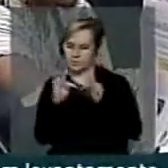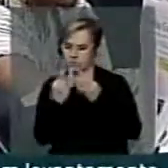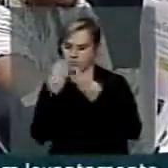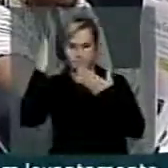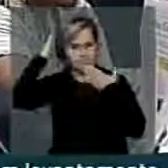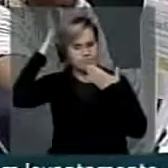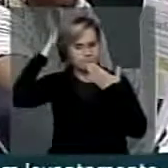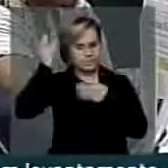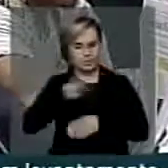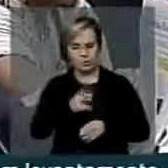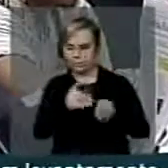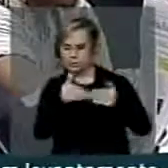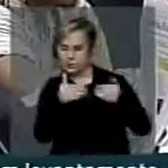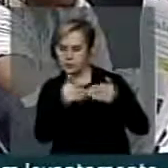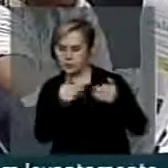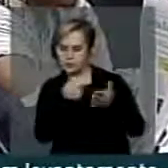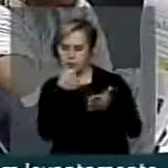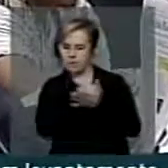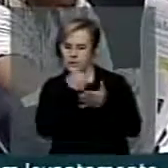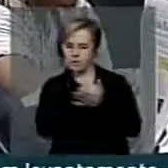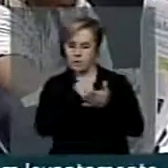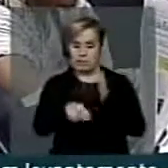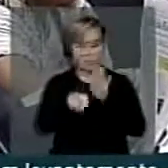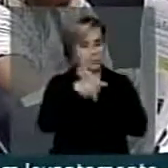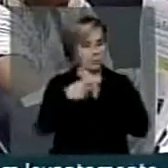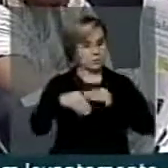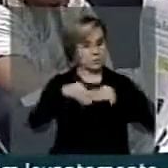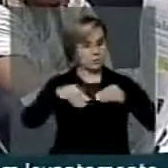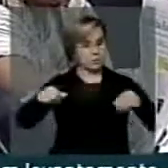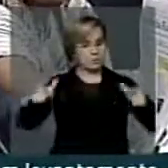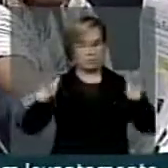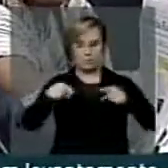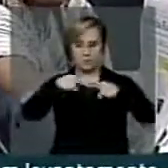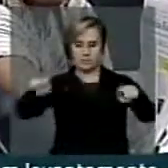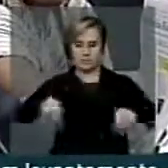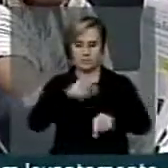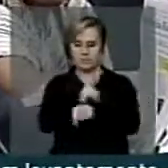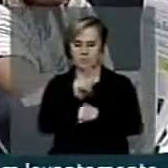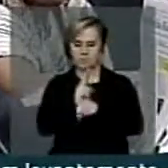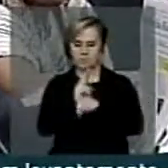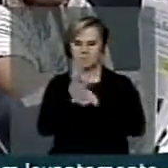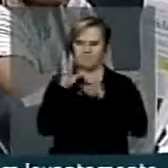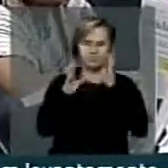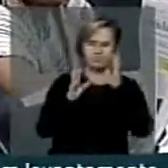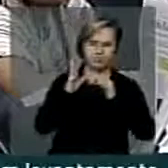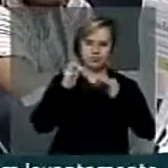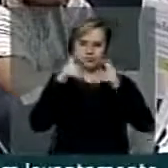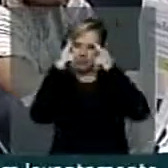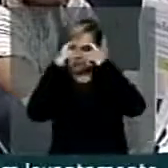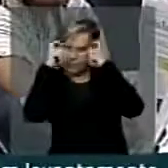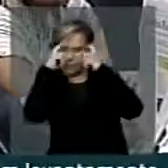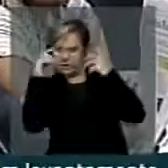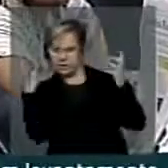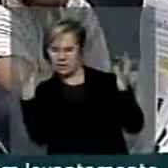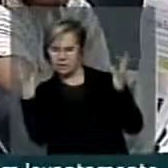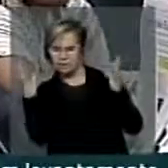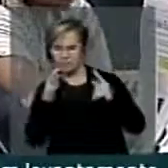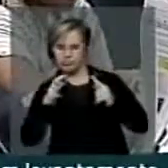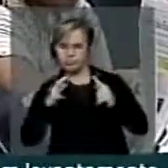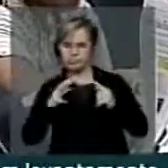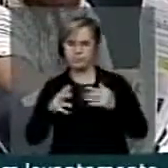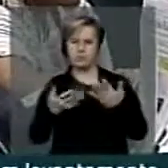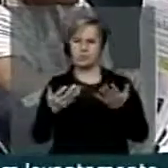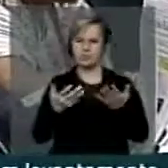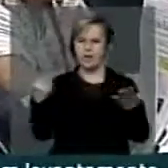continuaram reivindicando as terras num ambiente marcado por tensões em violência. O